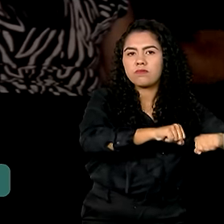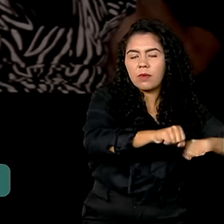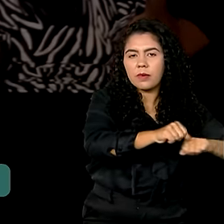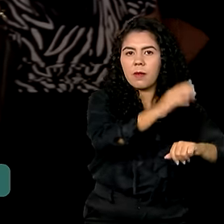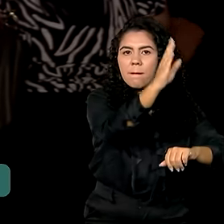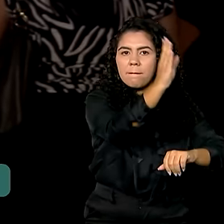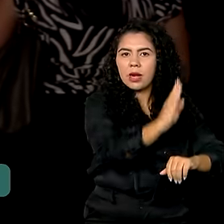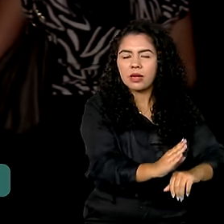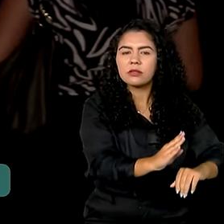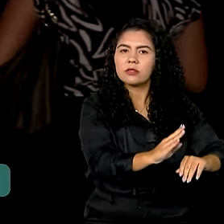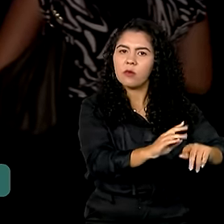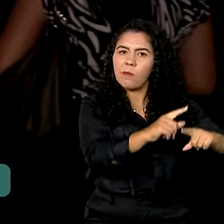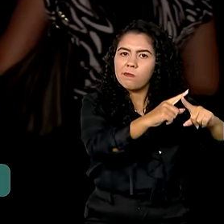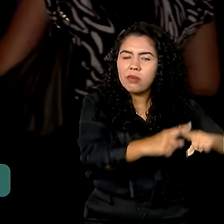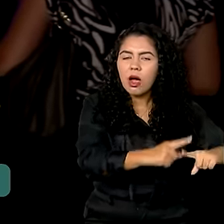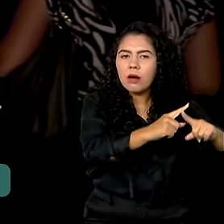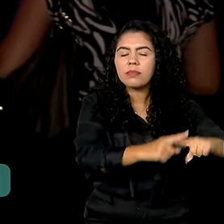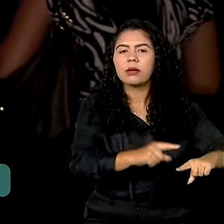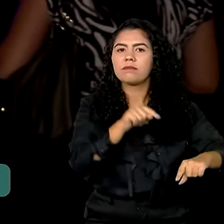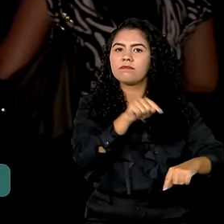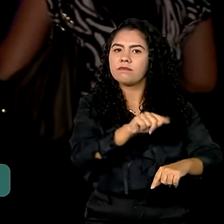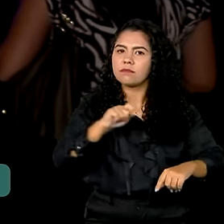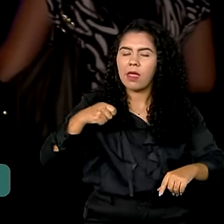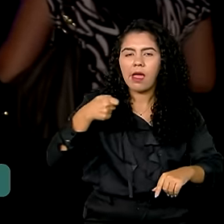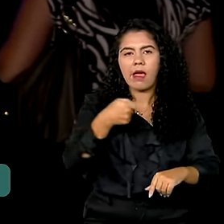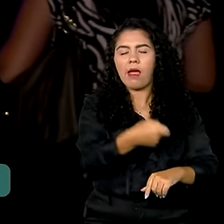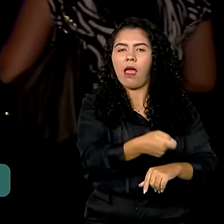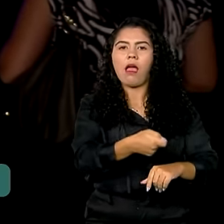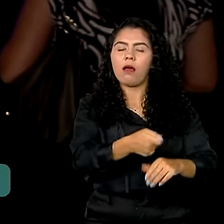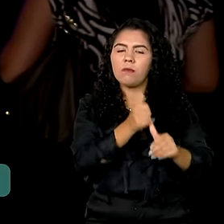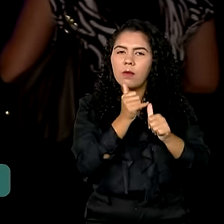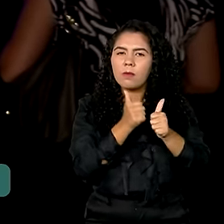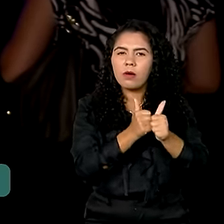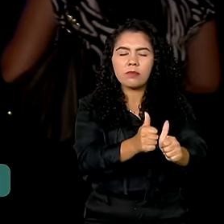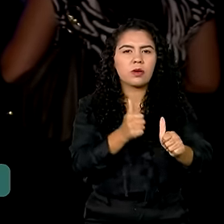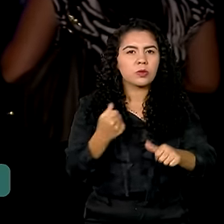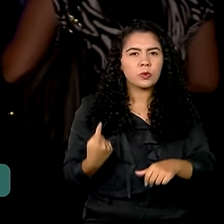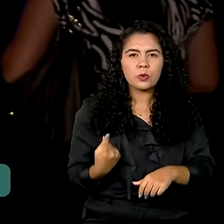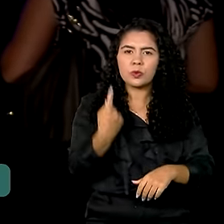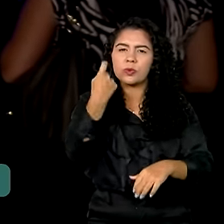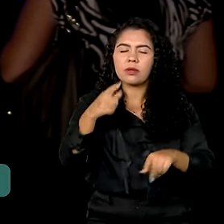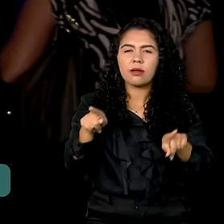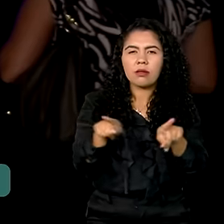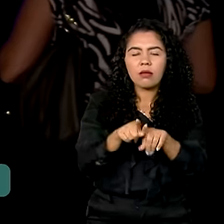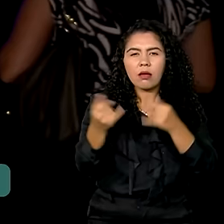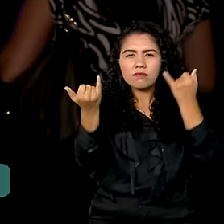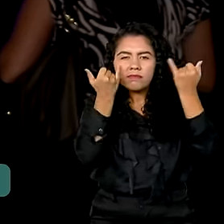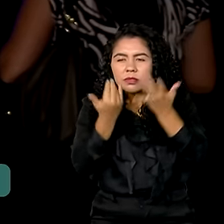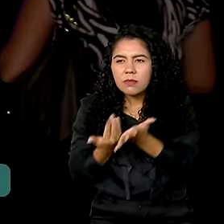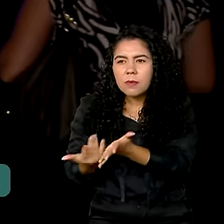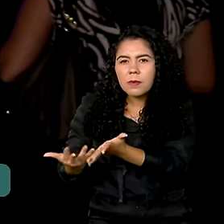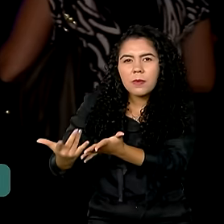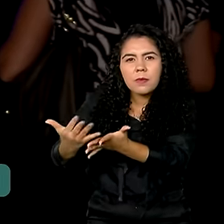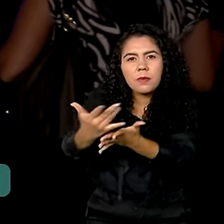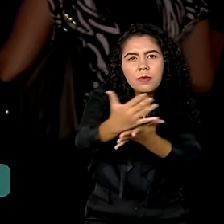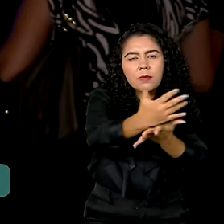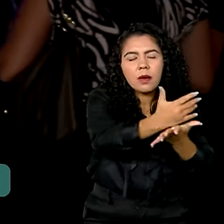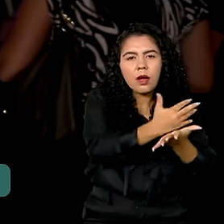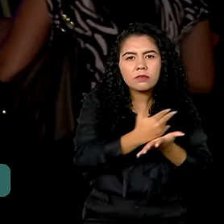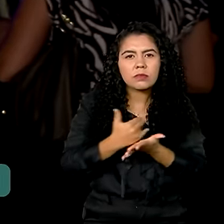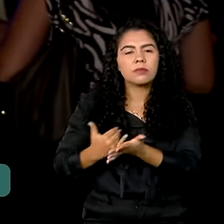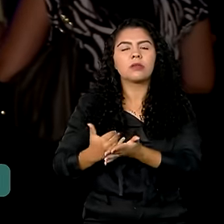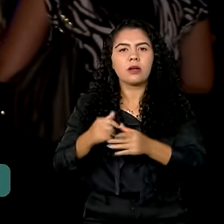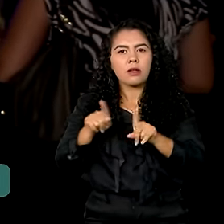iniciativa é uma ferramenta inédita de acompanhamento e reúne dados, estratégias e avanços para enfrentar os